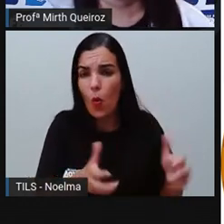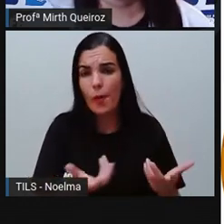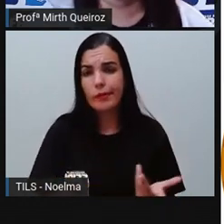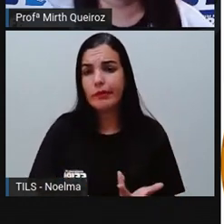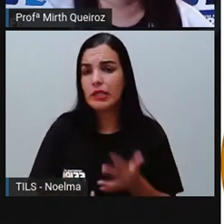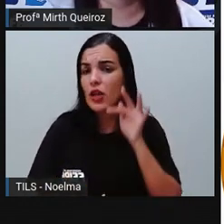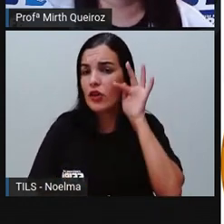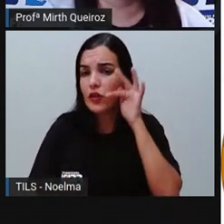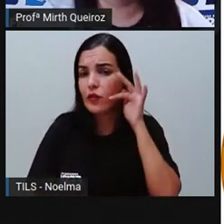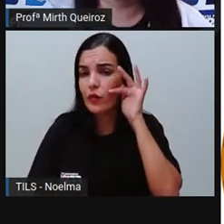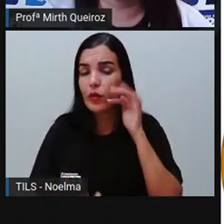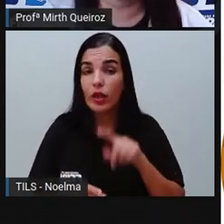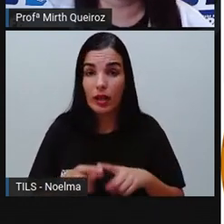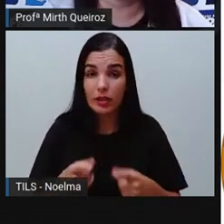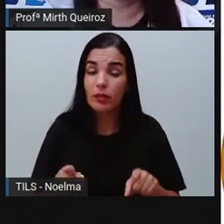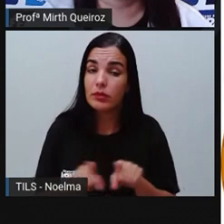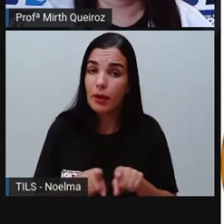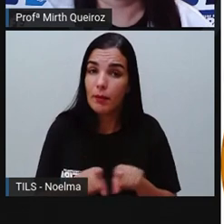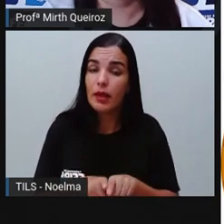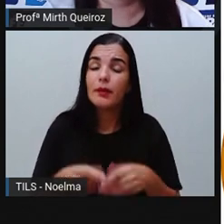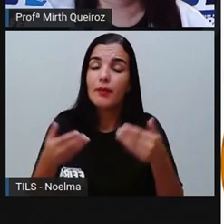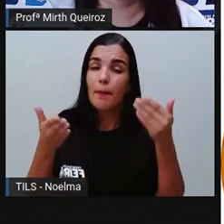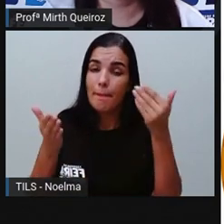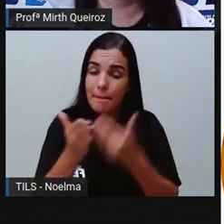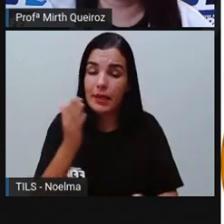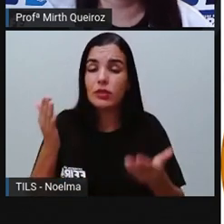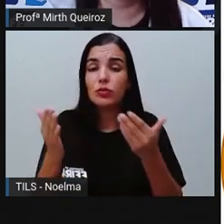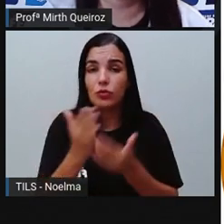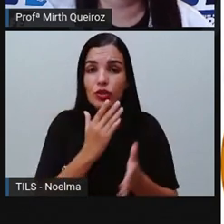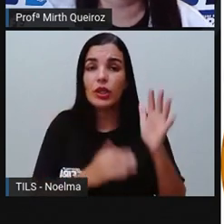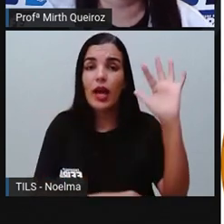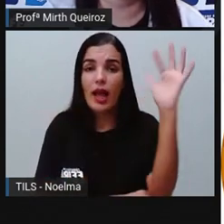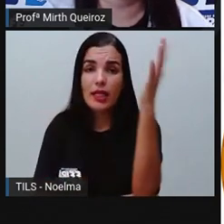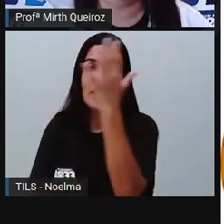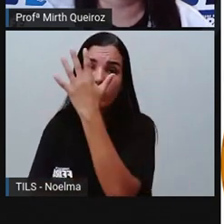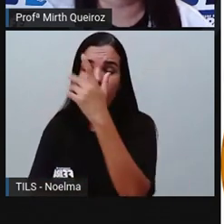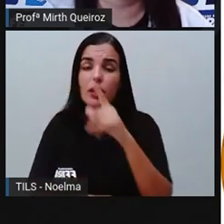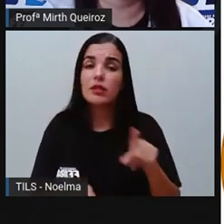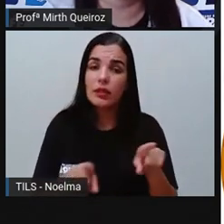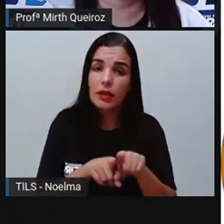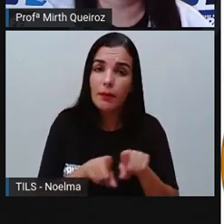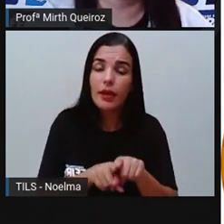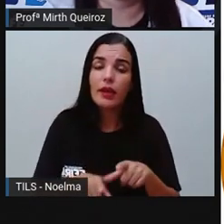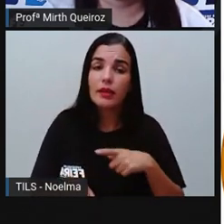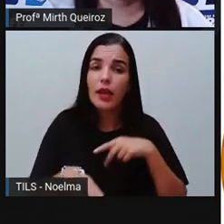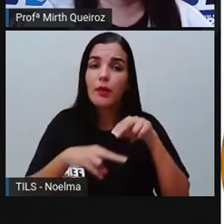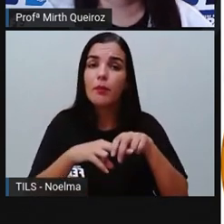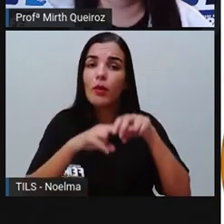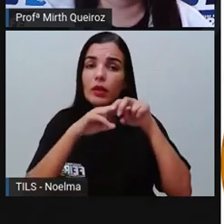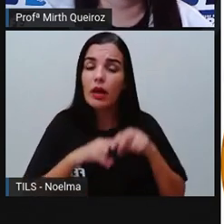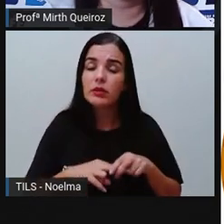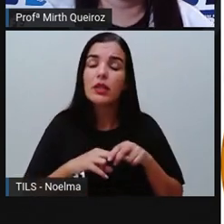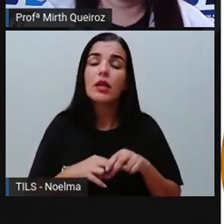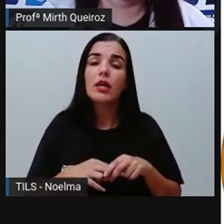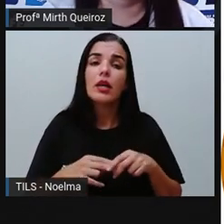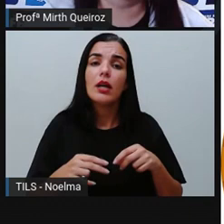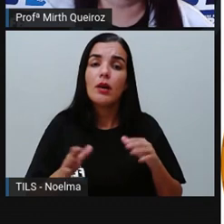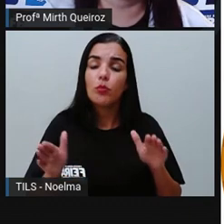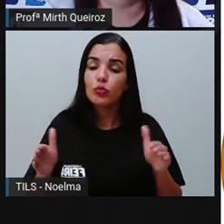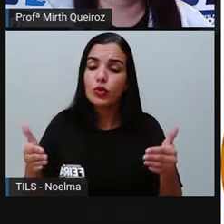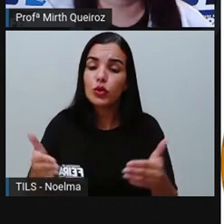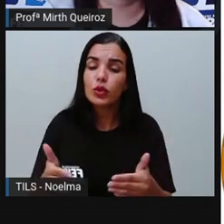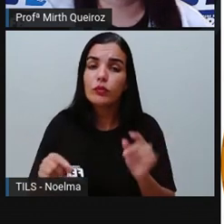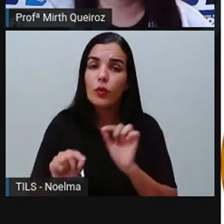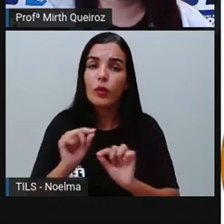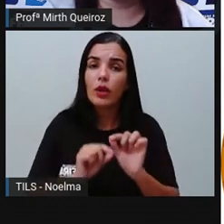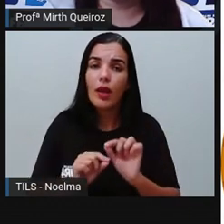né? E isso prejudica também a natureza e causa o desequilíbrio também da cadeia alimentar. Uma vez que aquela